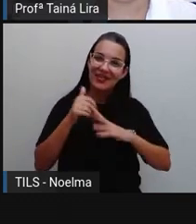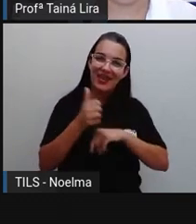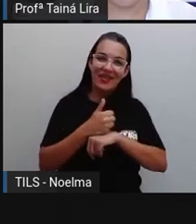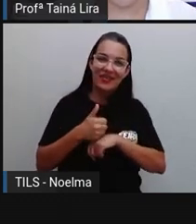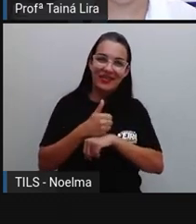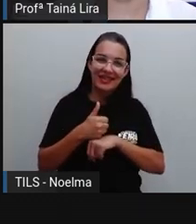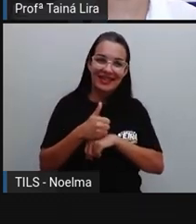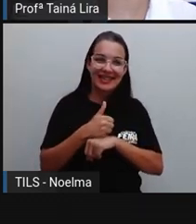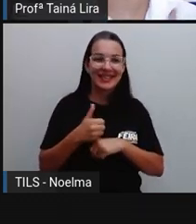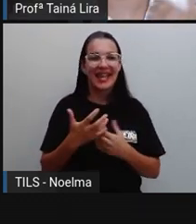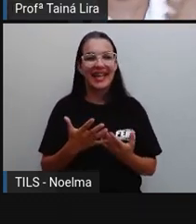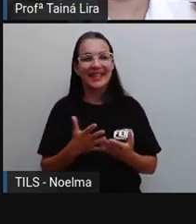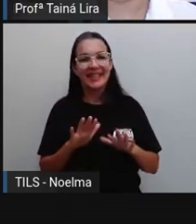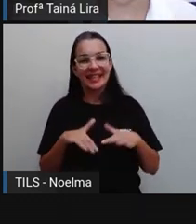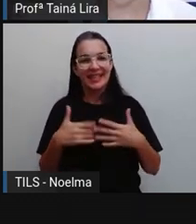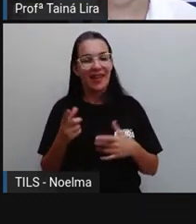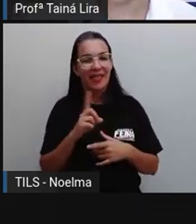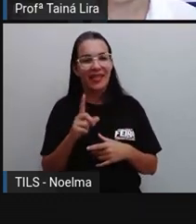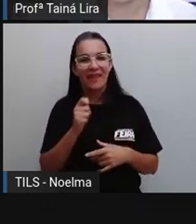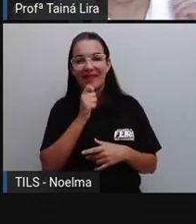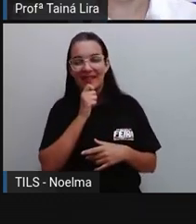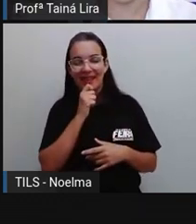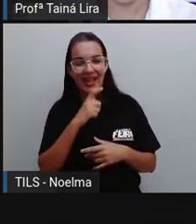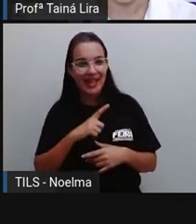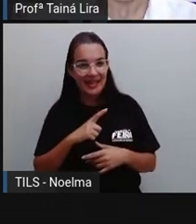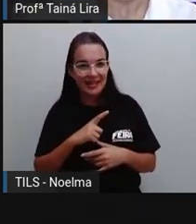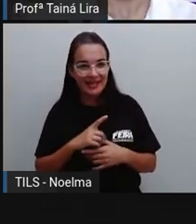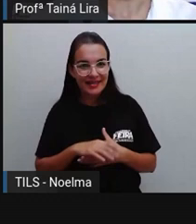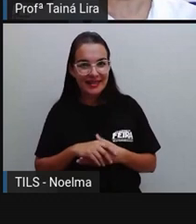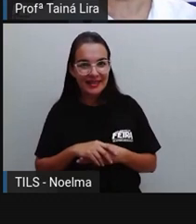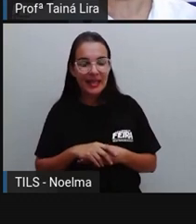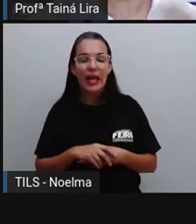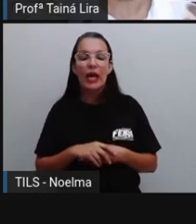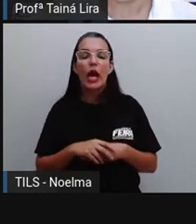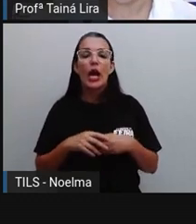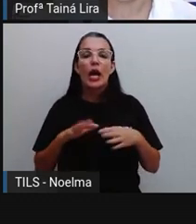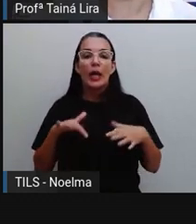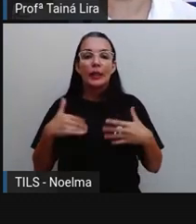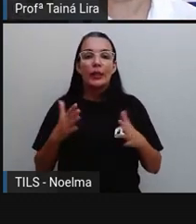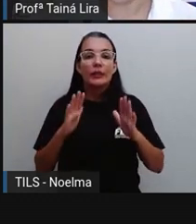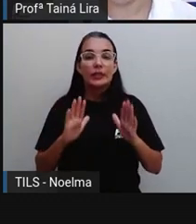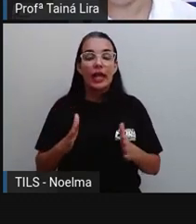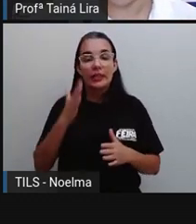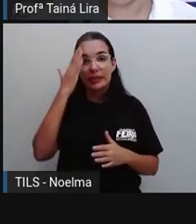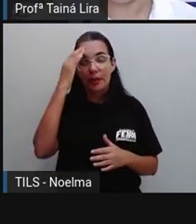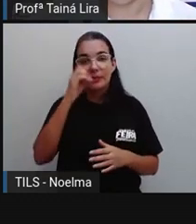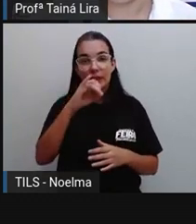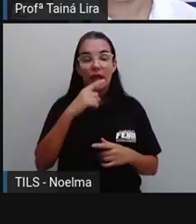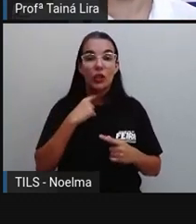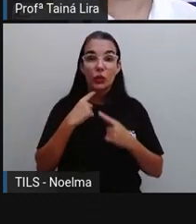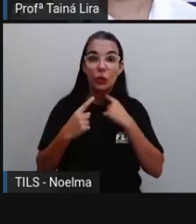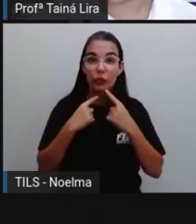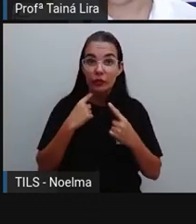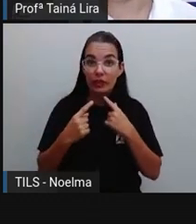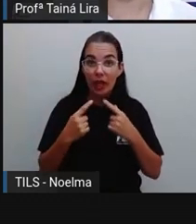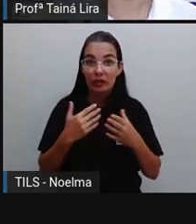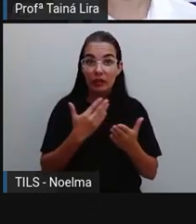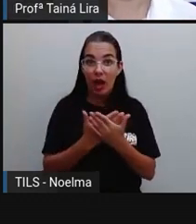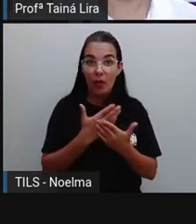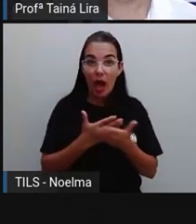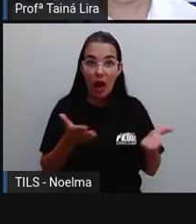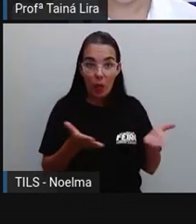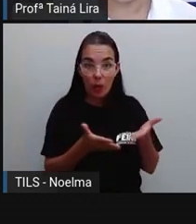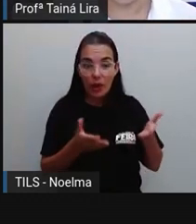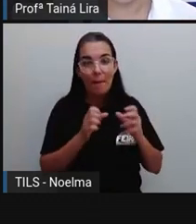aí inusitadas, as que não existem mais, tá bom? E, já sabem, se ficar alguma dúvida sobre a aula,